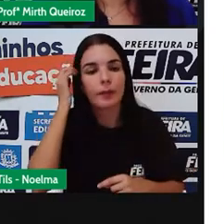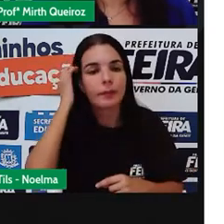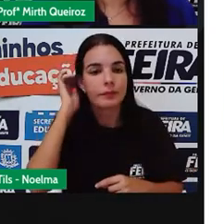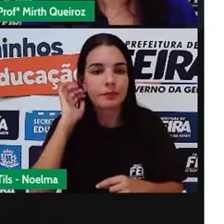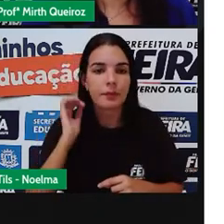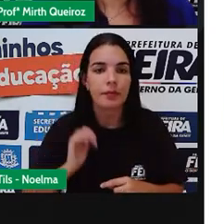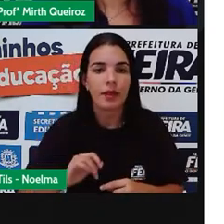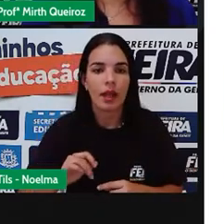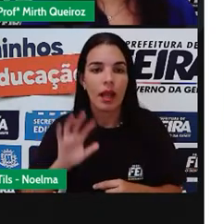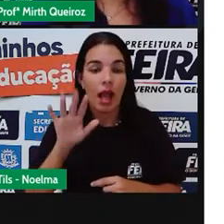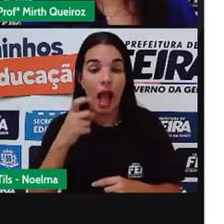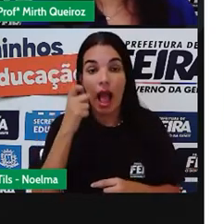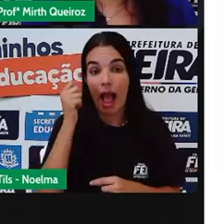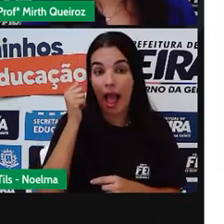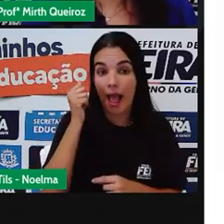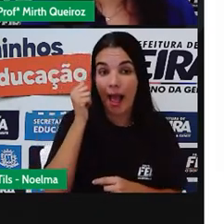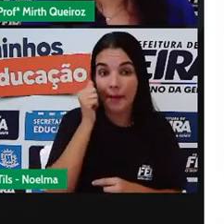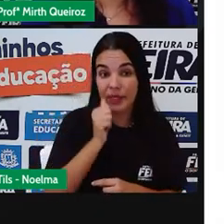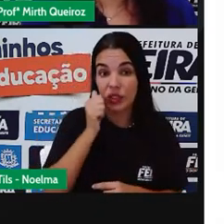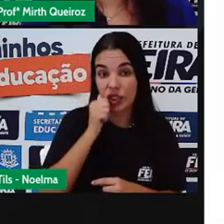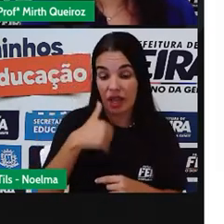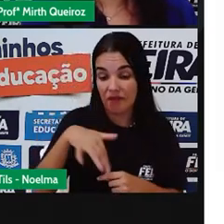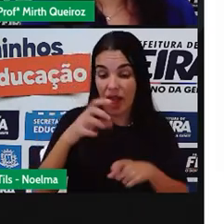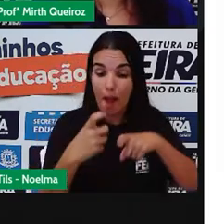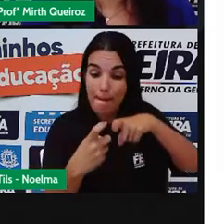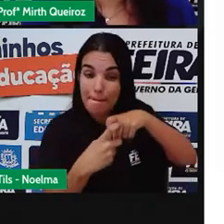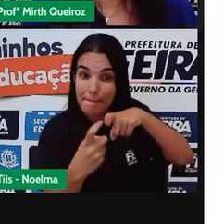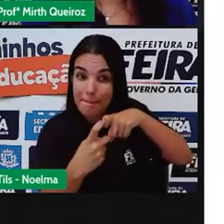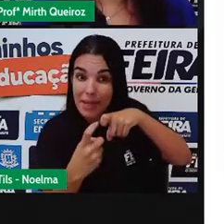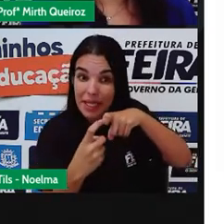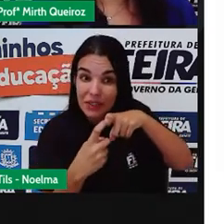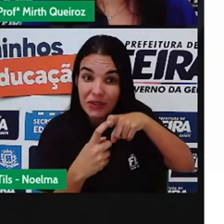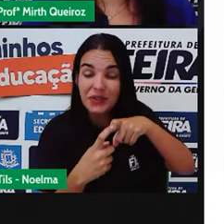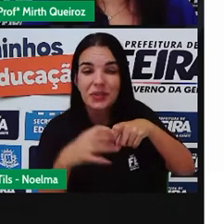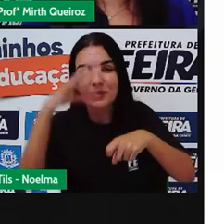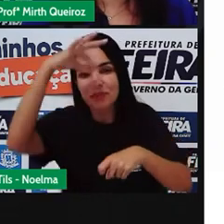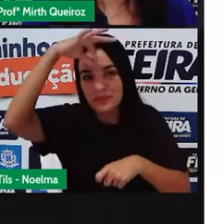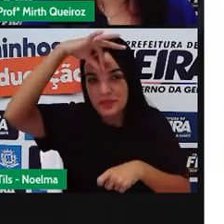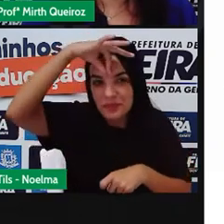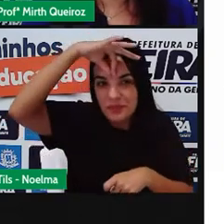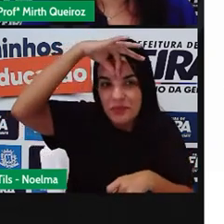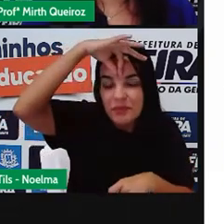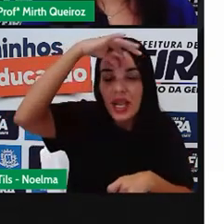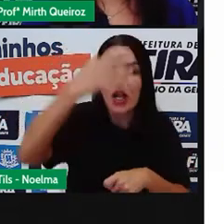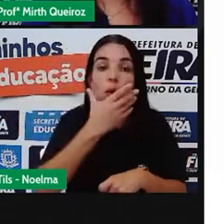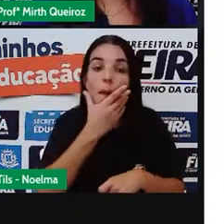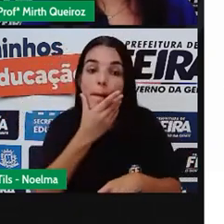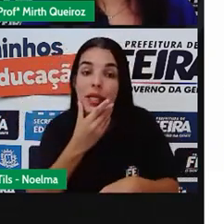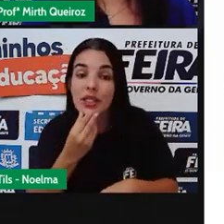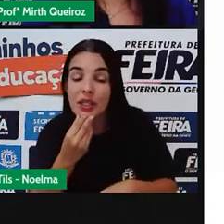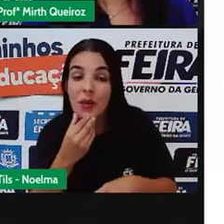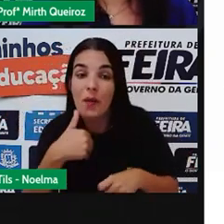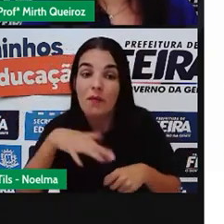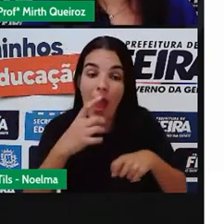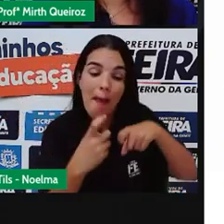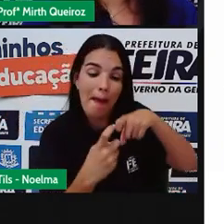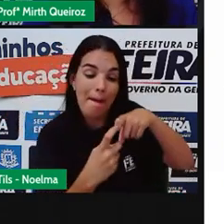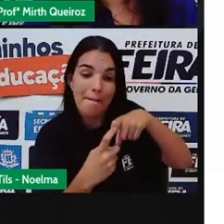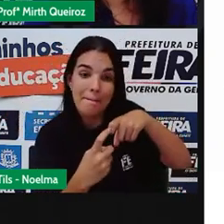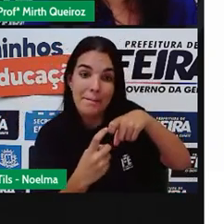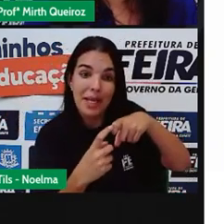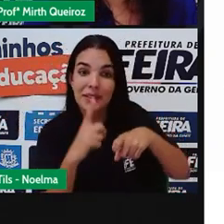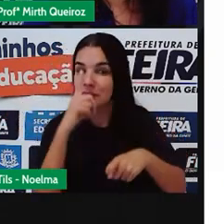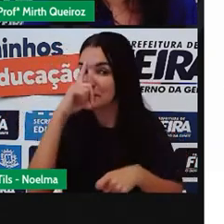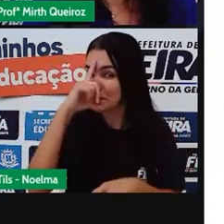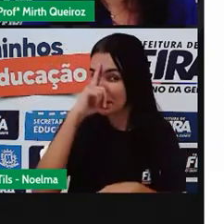no caso das meninas, aos ginecologistas e o menino ao urologista, né? E geralmente, eles se